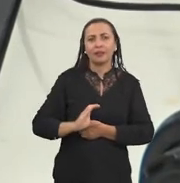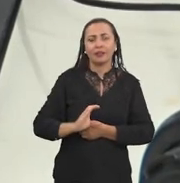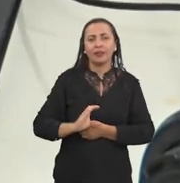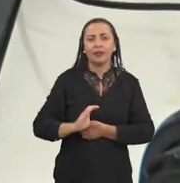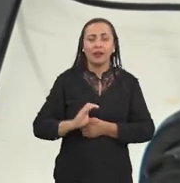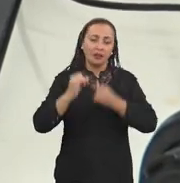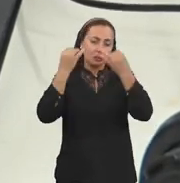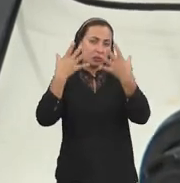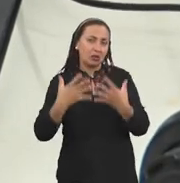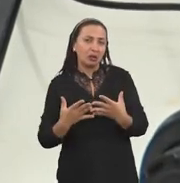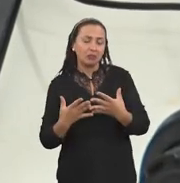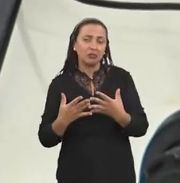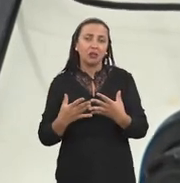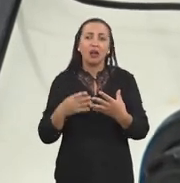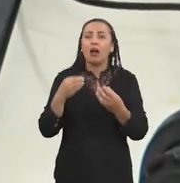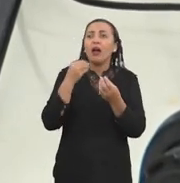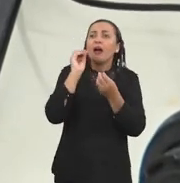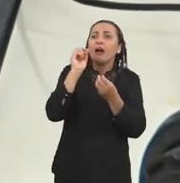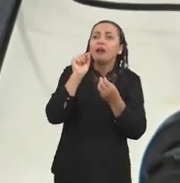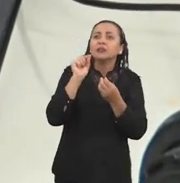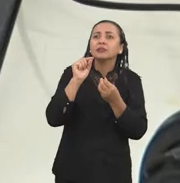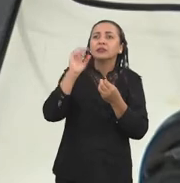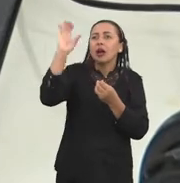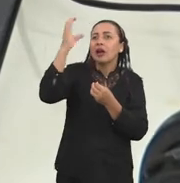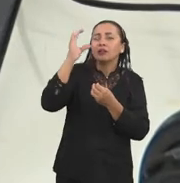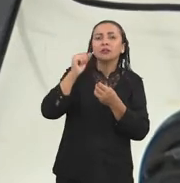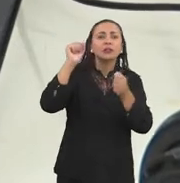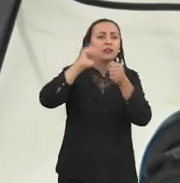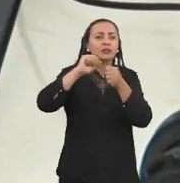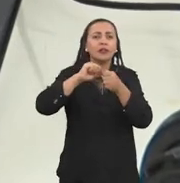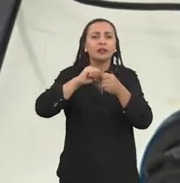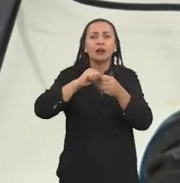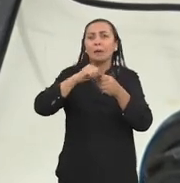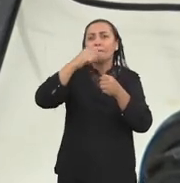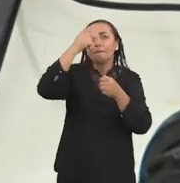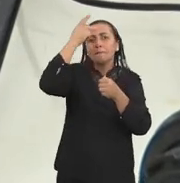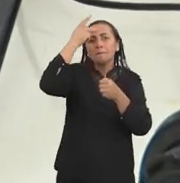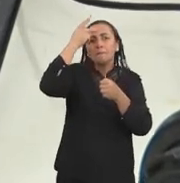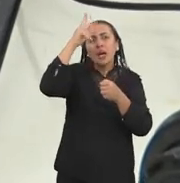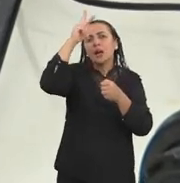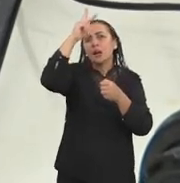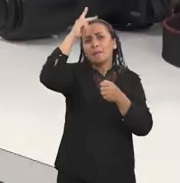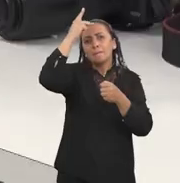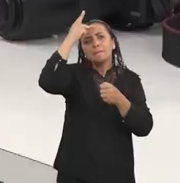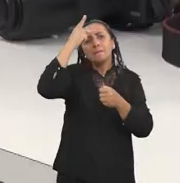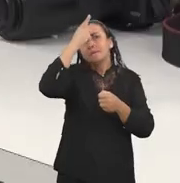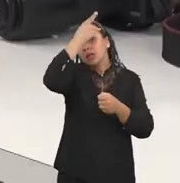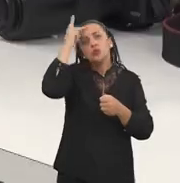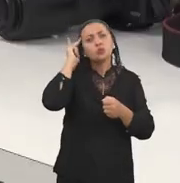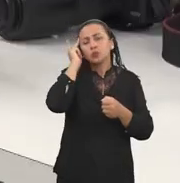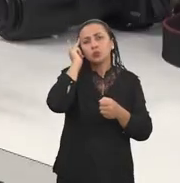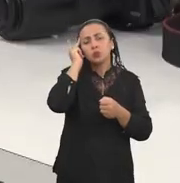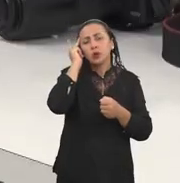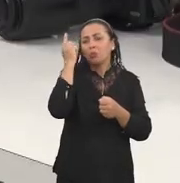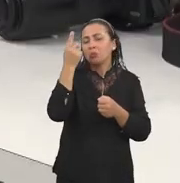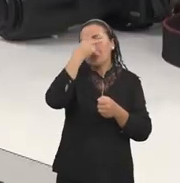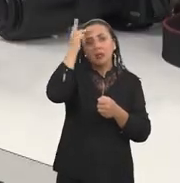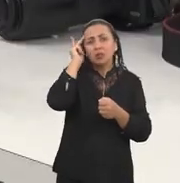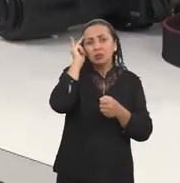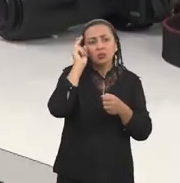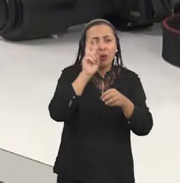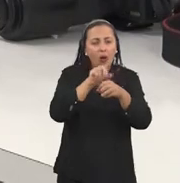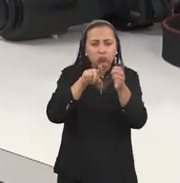em termos de definição, na verdade, é a ciência feita pelo cidadão, mas conduzido por